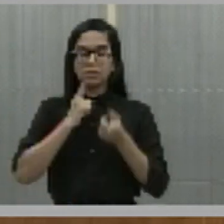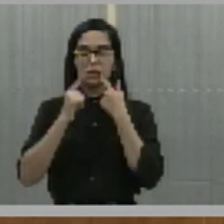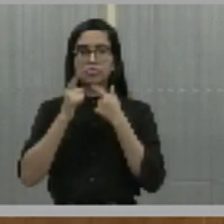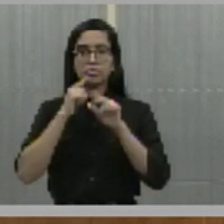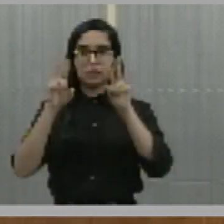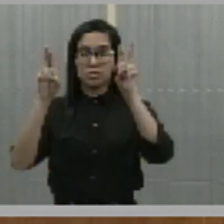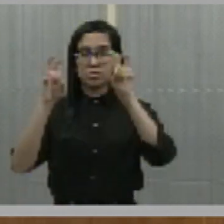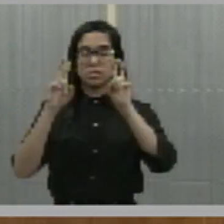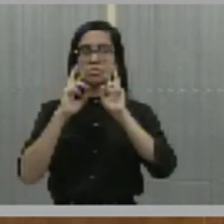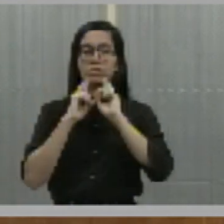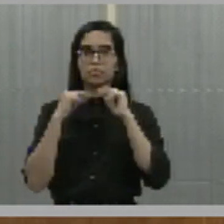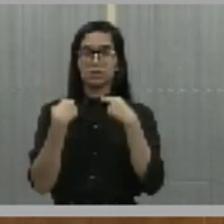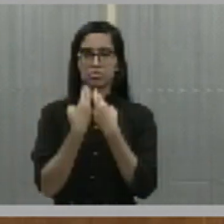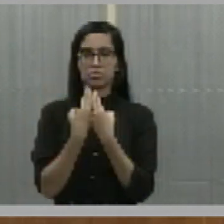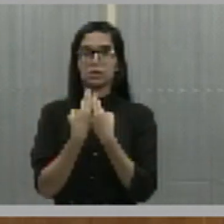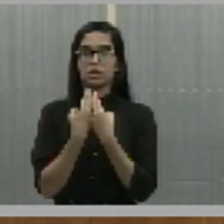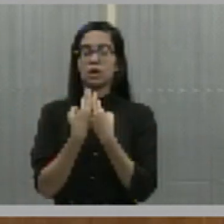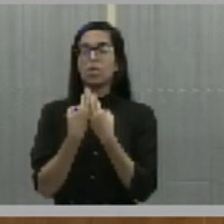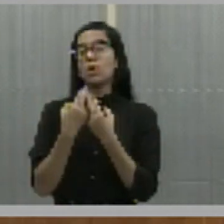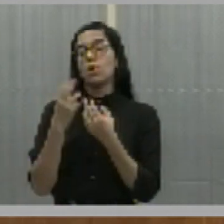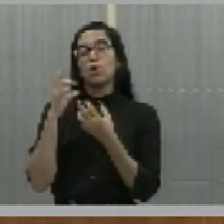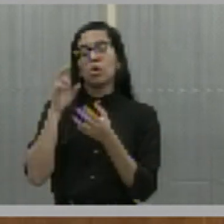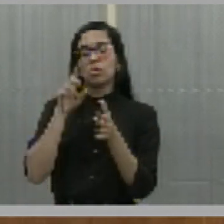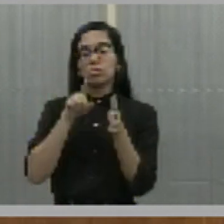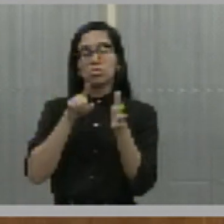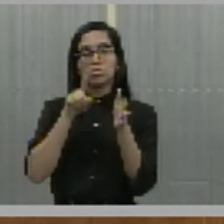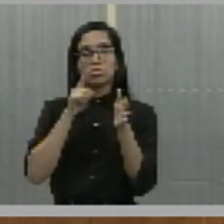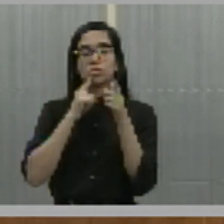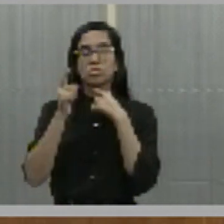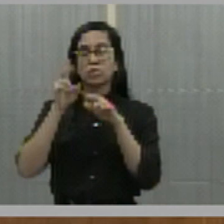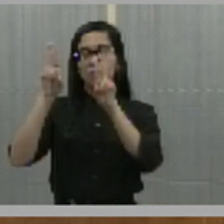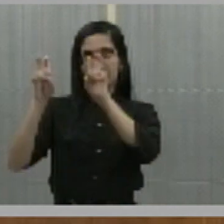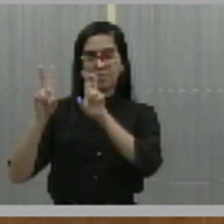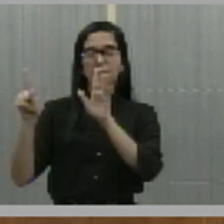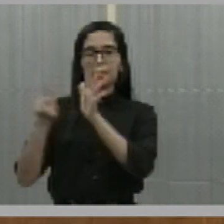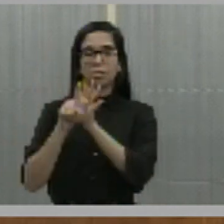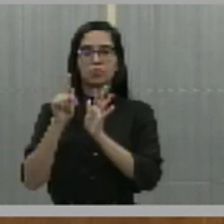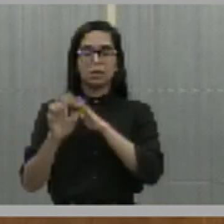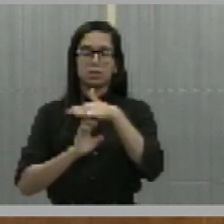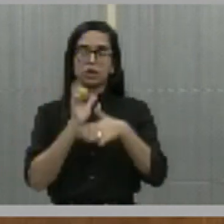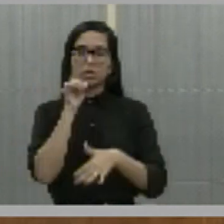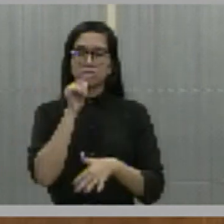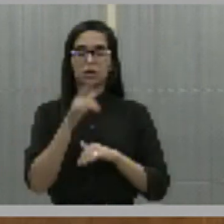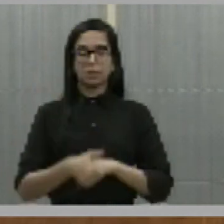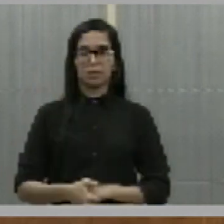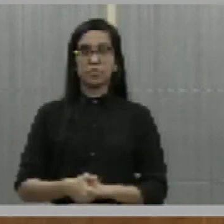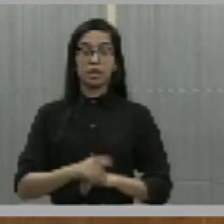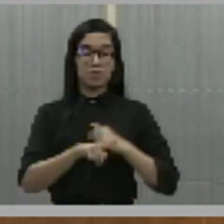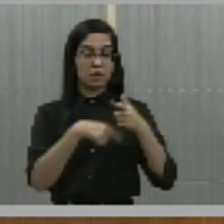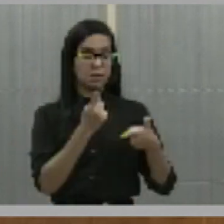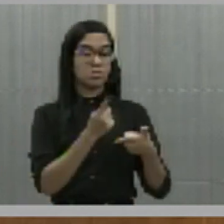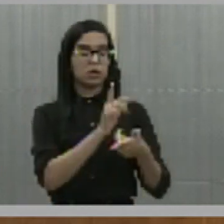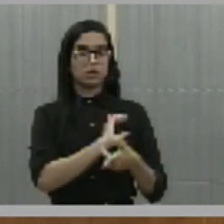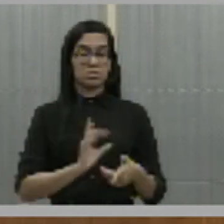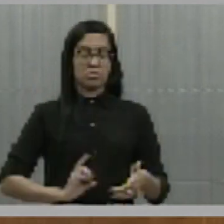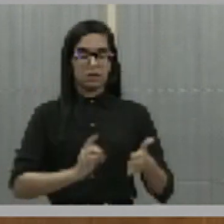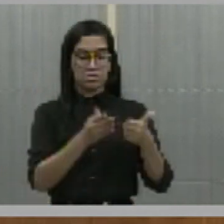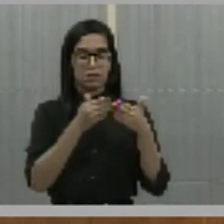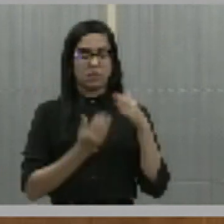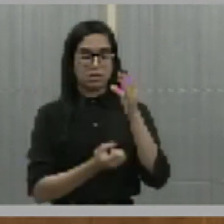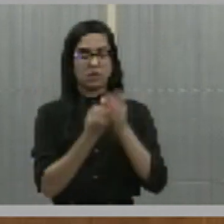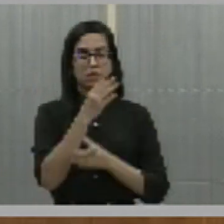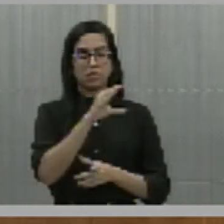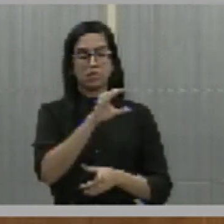E um de autoriza o deputado Henrique Pires, aprovado pela unanimidade dos presentes, que solicita a criação da Comissão Parlamentar de Inquérito, CPI, com a